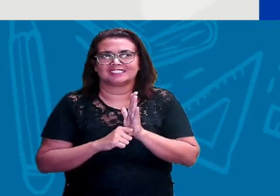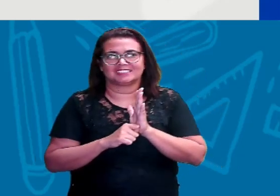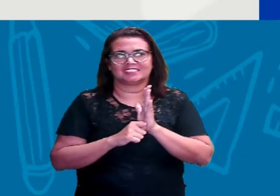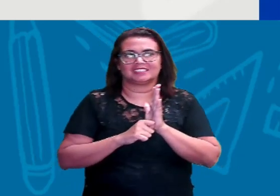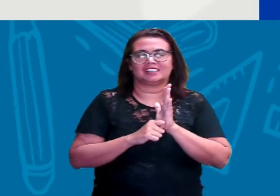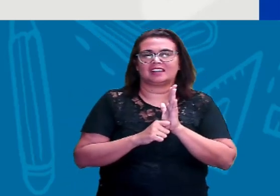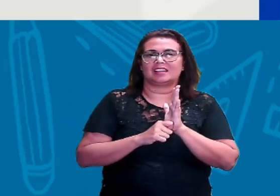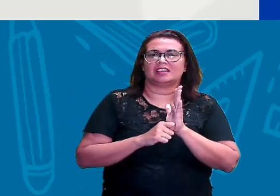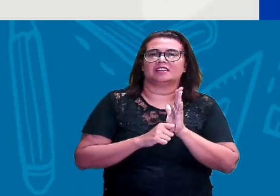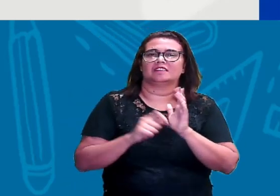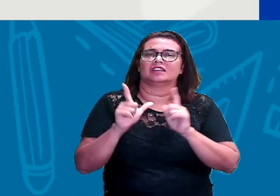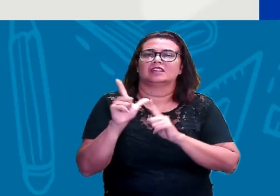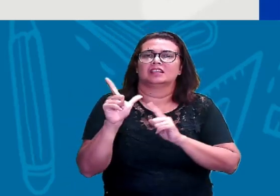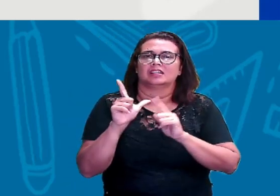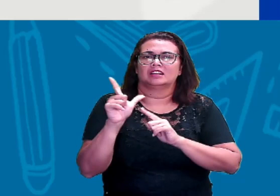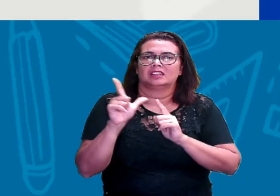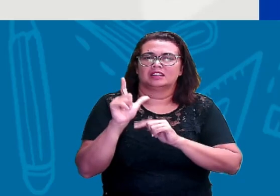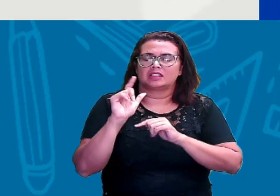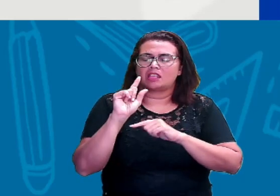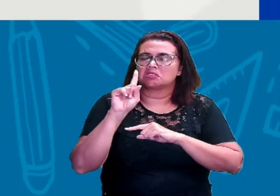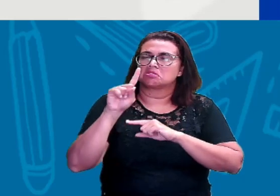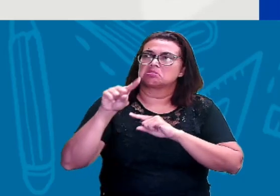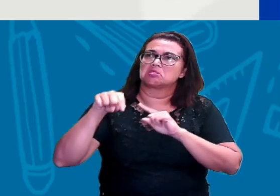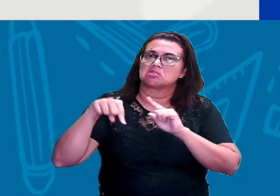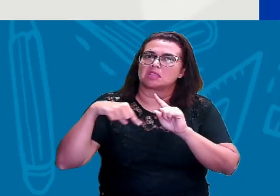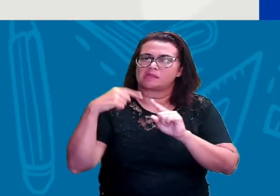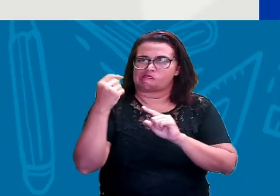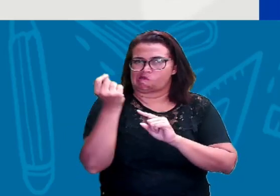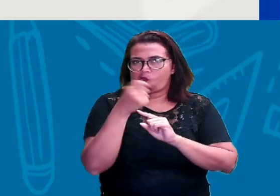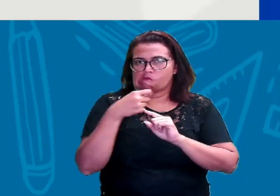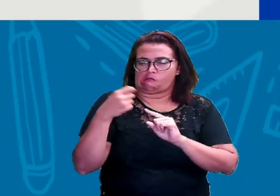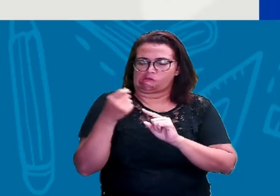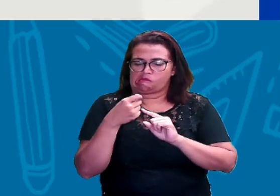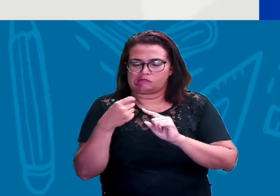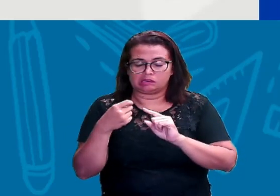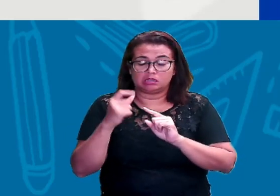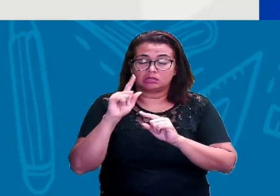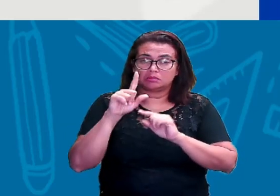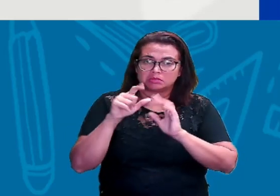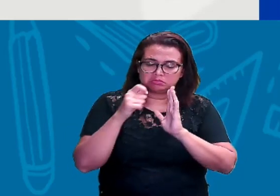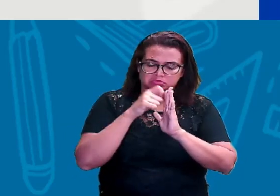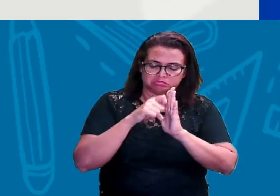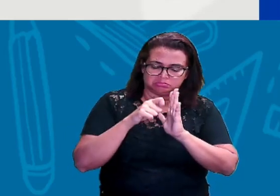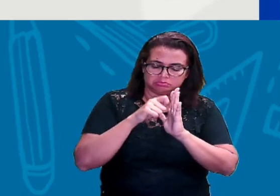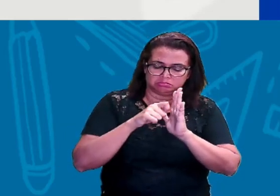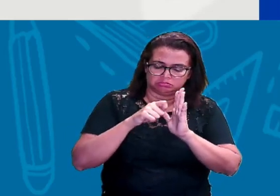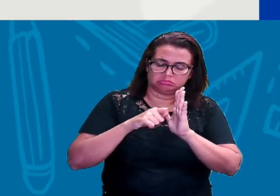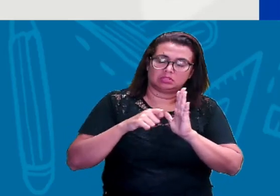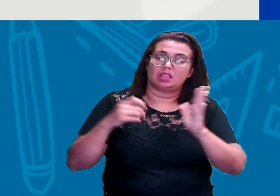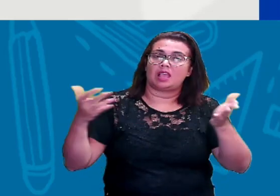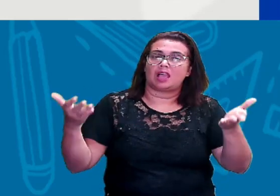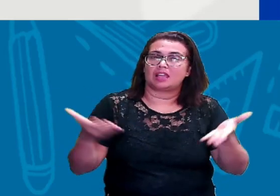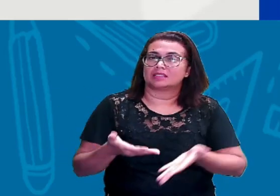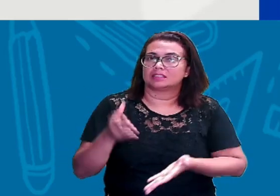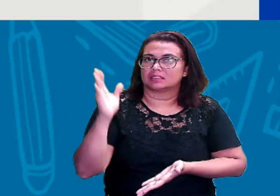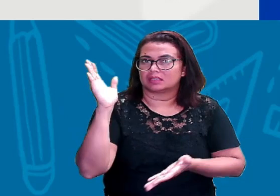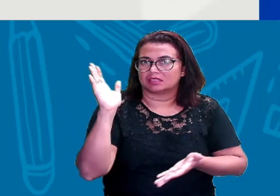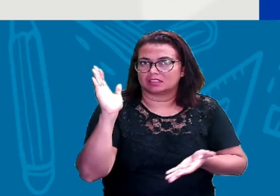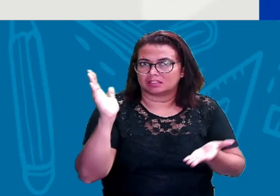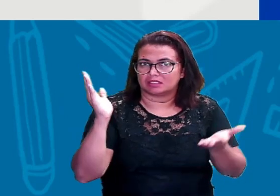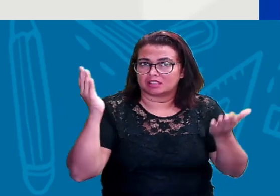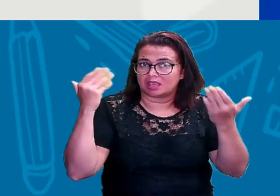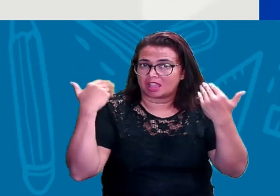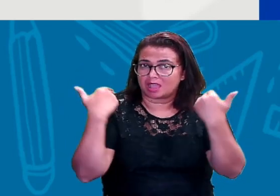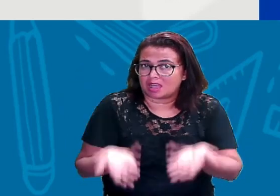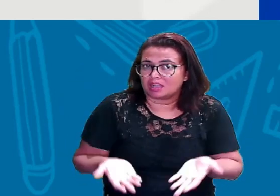grafia, tá? Depois aqui foi se aprimorando esses rabiscos para chegar até a grafia que a gente tem hoje. Então, a gente tem toda